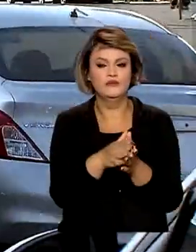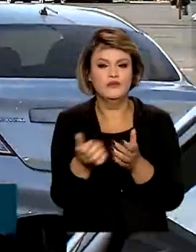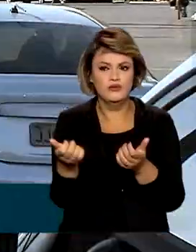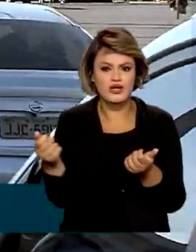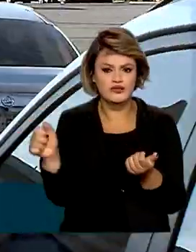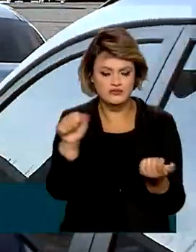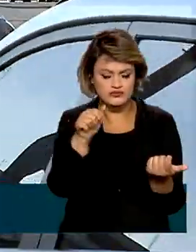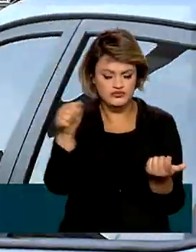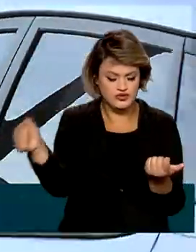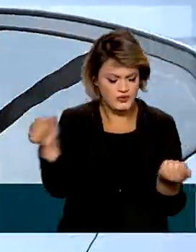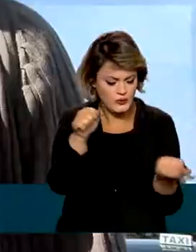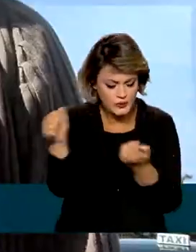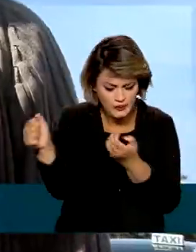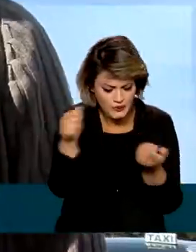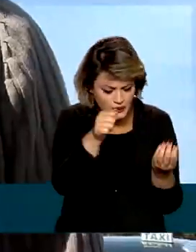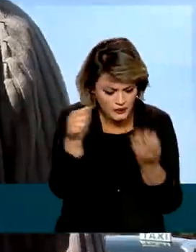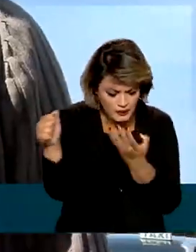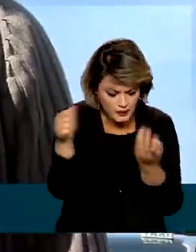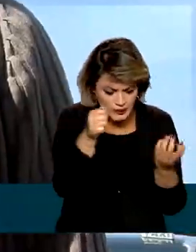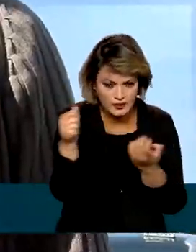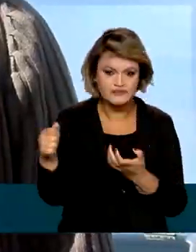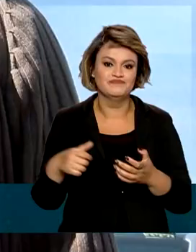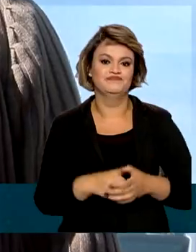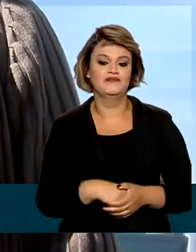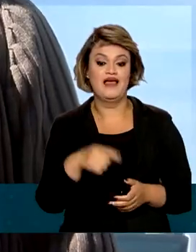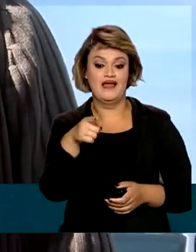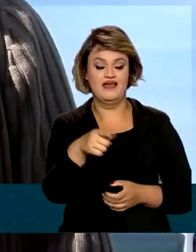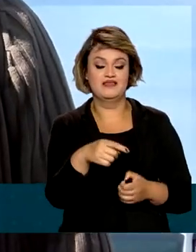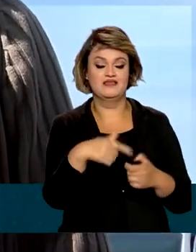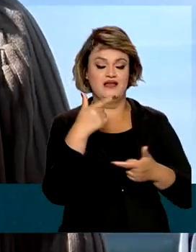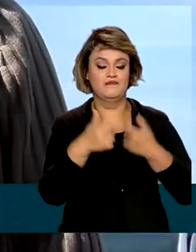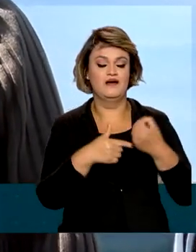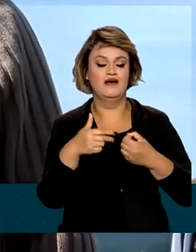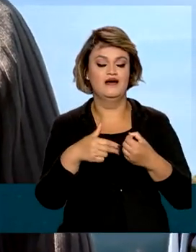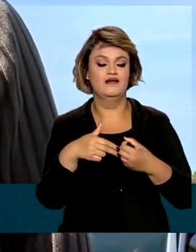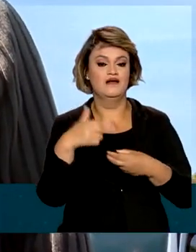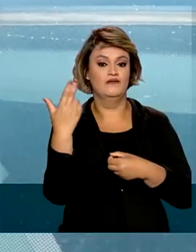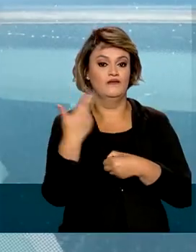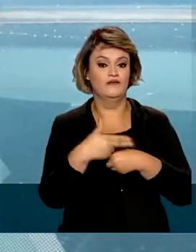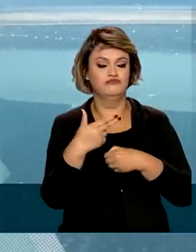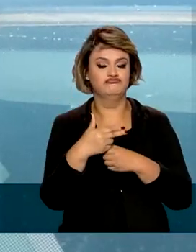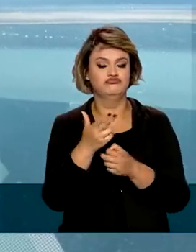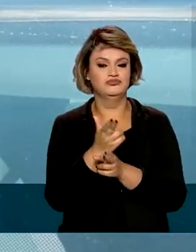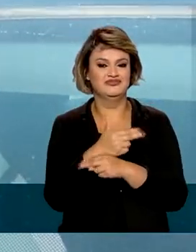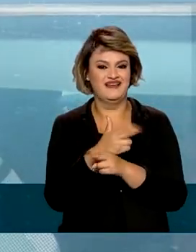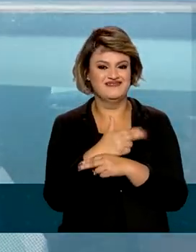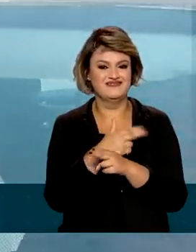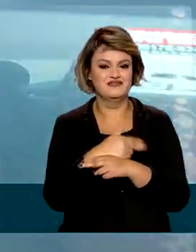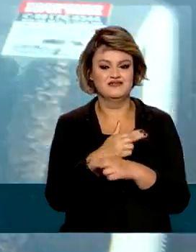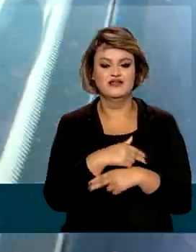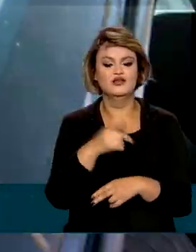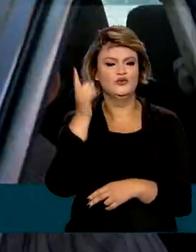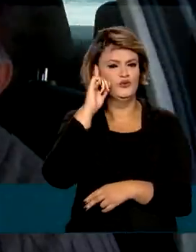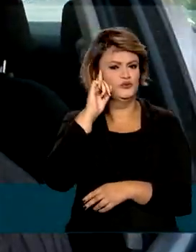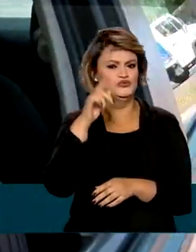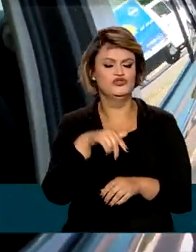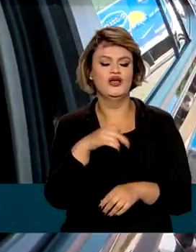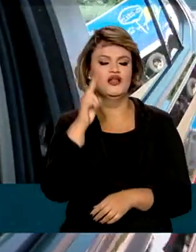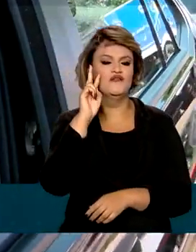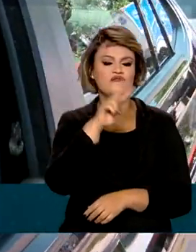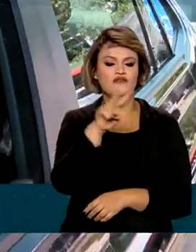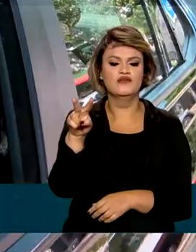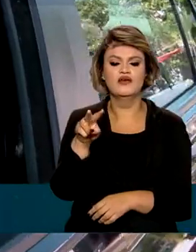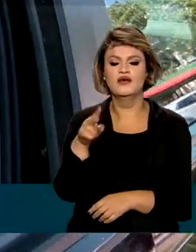enquanto dirigem. Seu Genivaldo é taxista e roda pelas ruas de Brasília o dia todo. Segundo ele, são